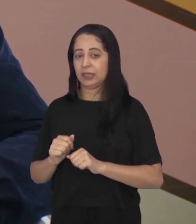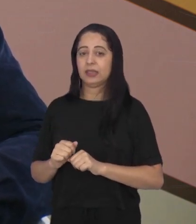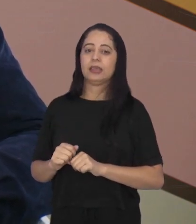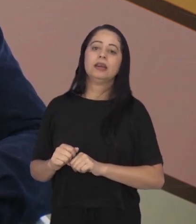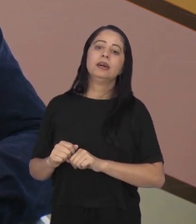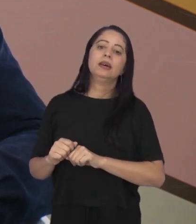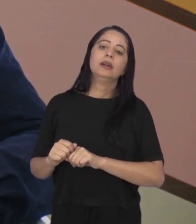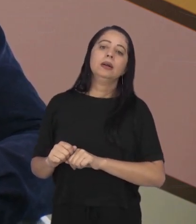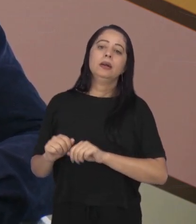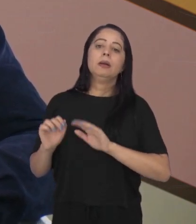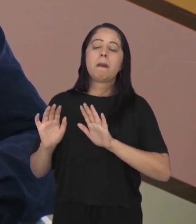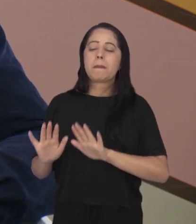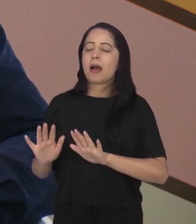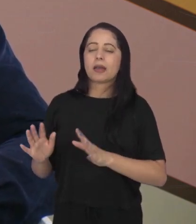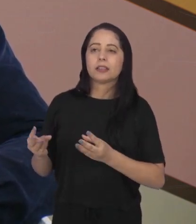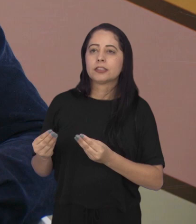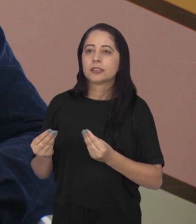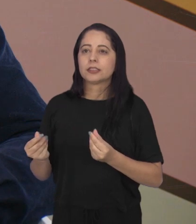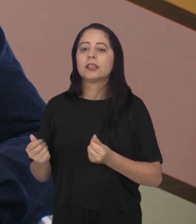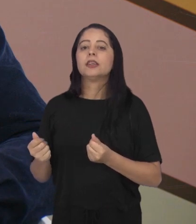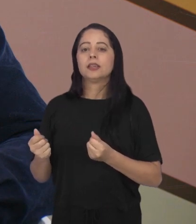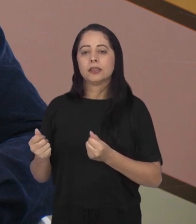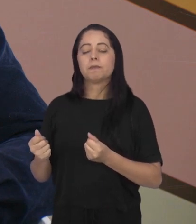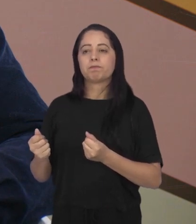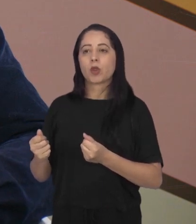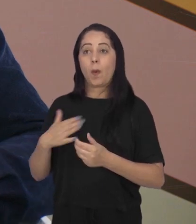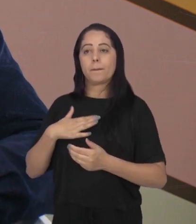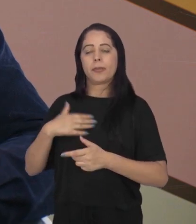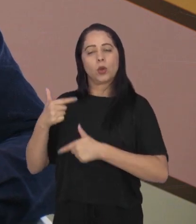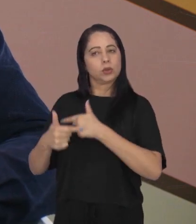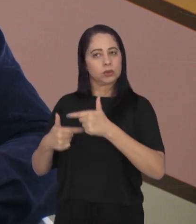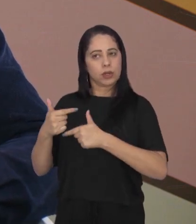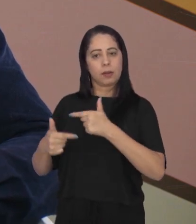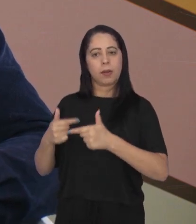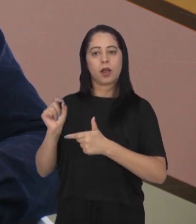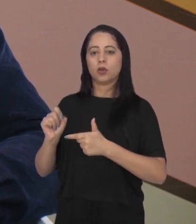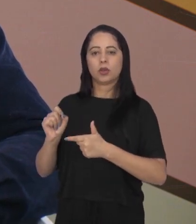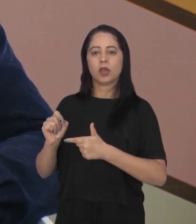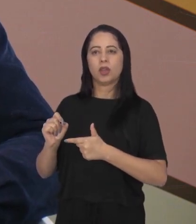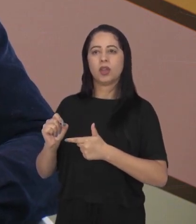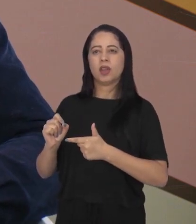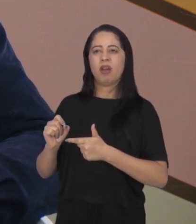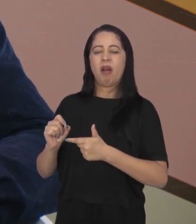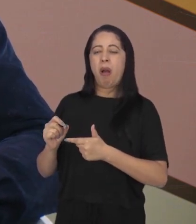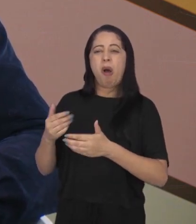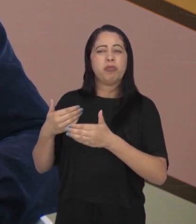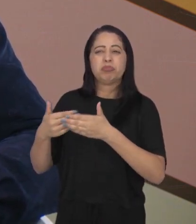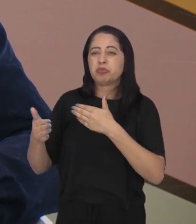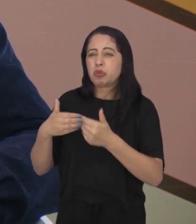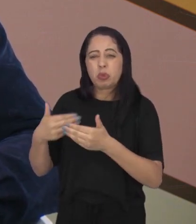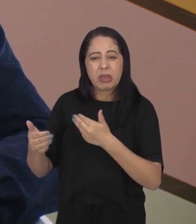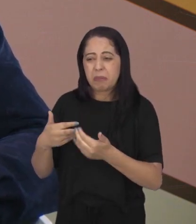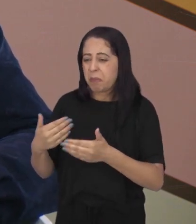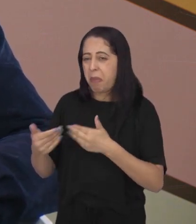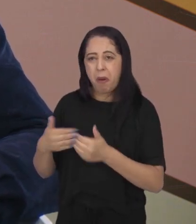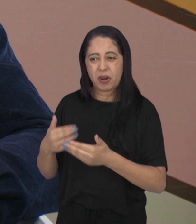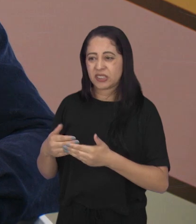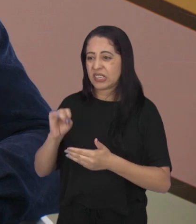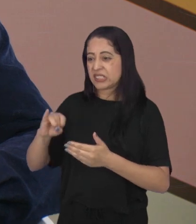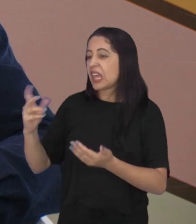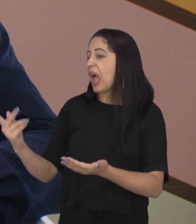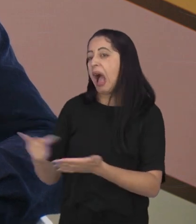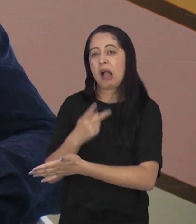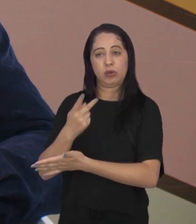Mas isso é parte de um pensamento que faz muito sentido dentro do meu trabalho, né? Que não importa o que fizeram